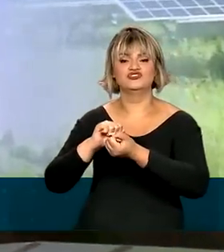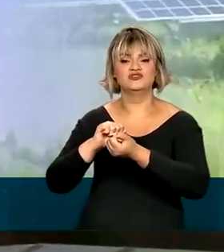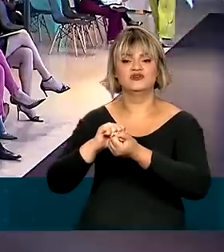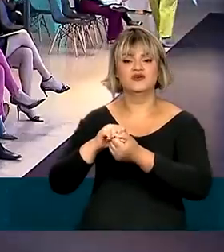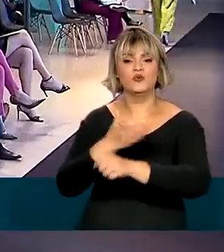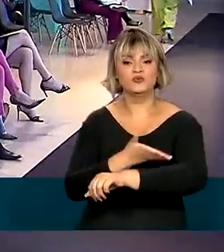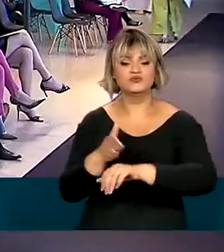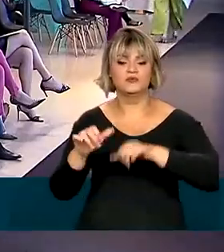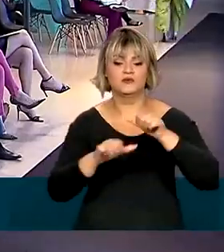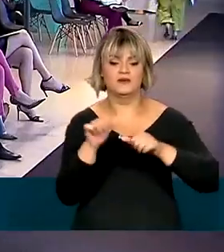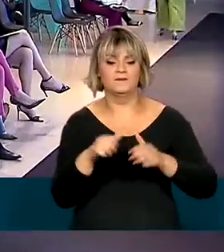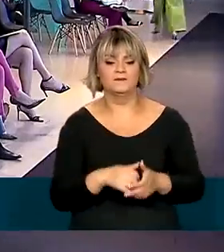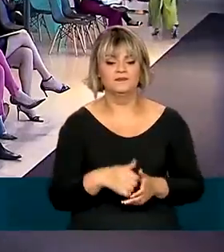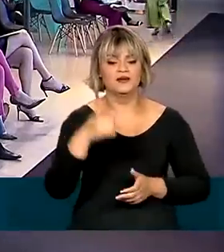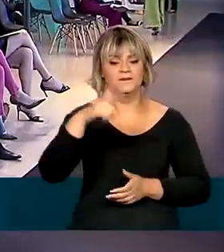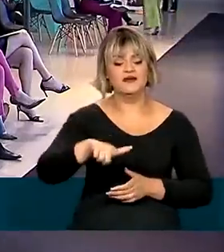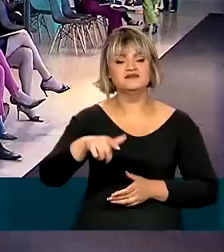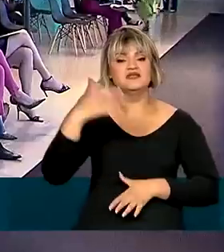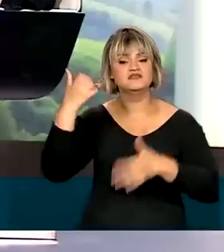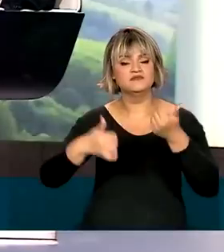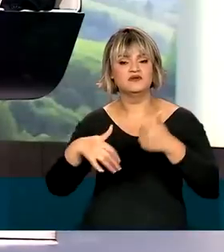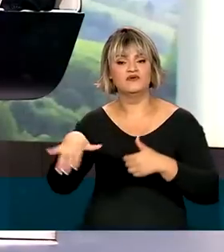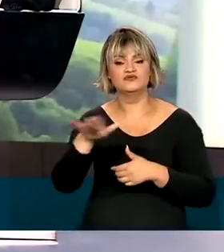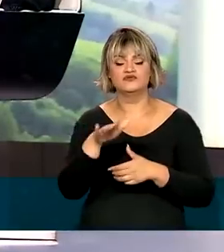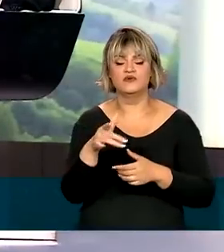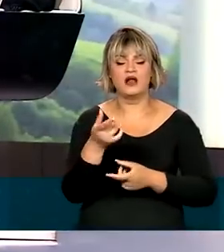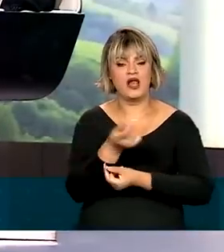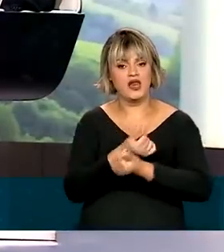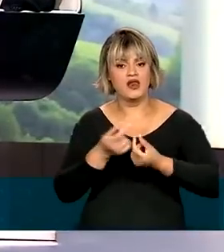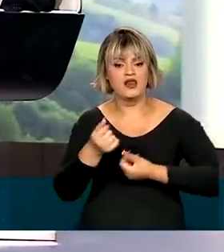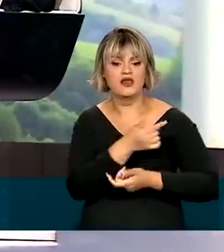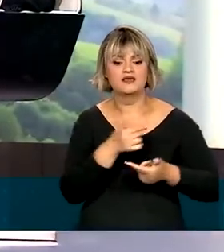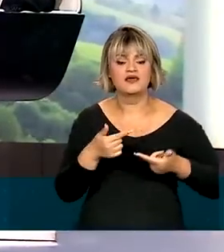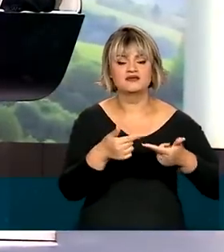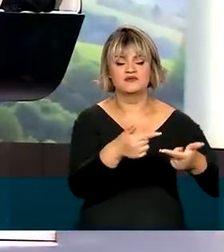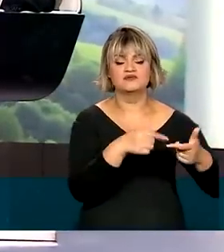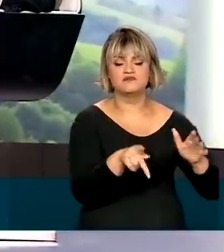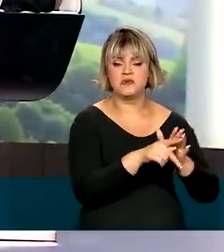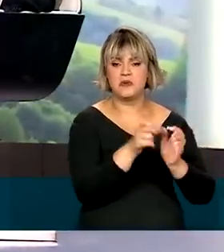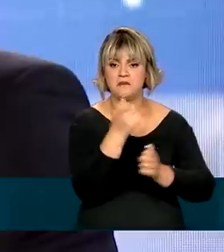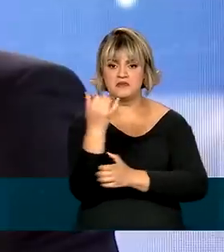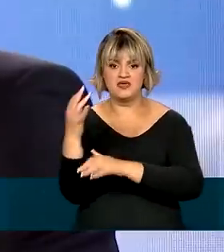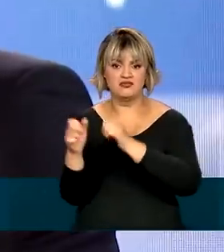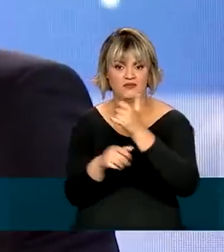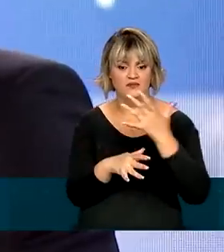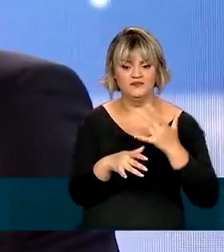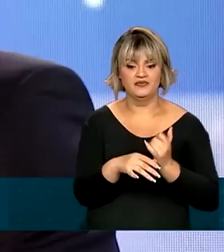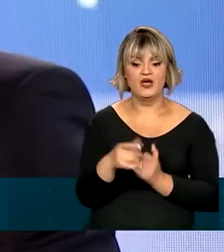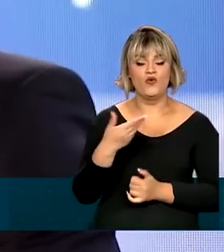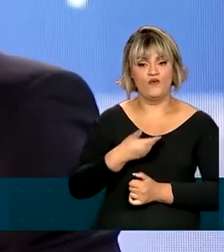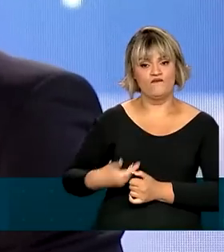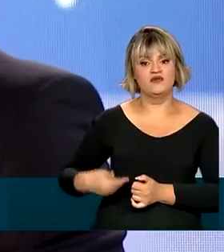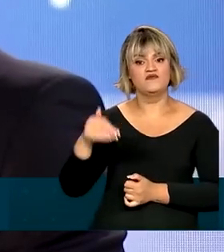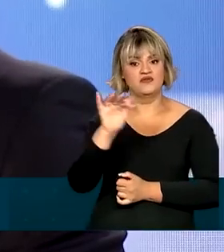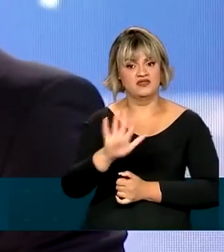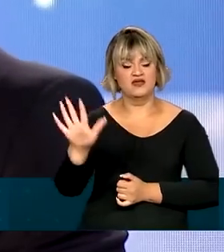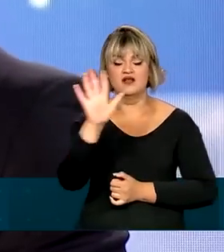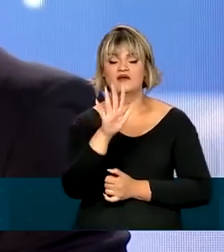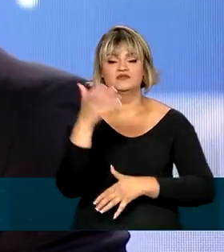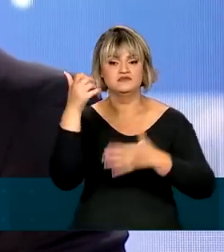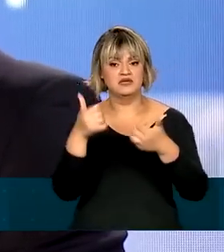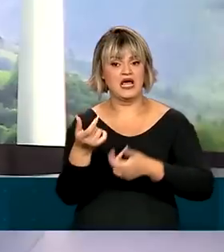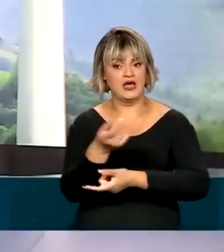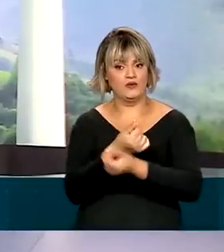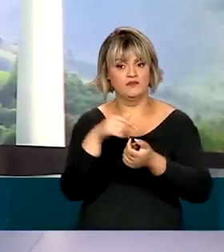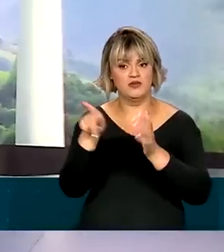hábitos. Também foi discutido o mercado de capitais e ativos ambientais. Segundo o governo federal, a economia